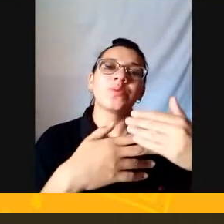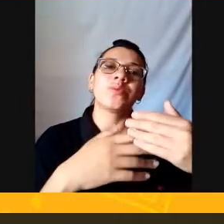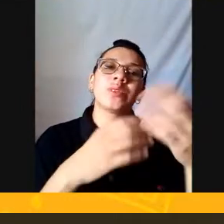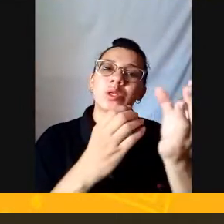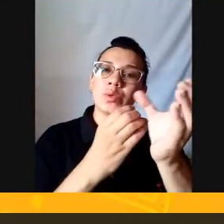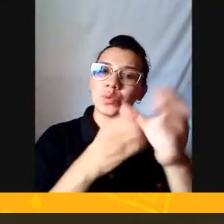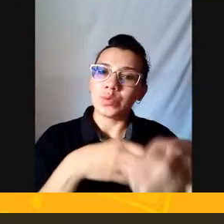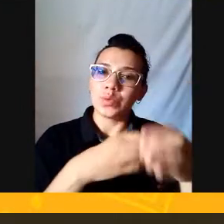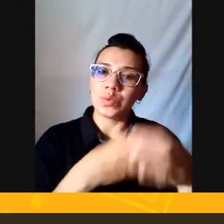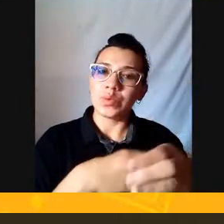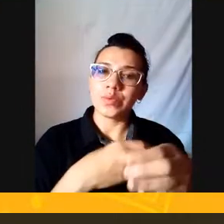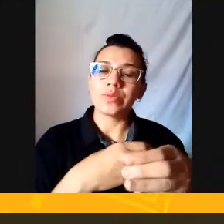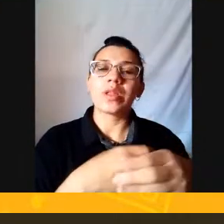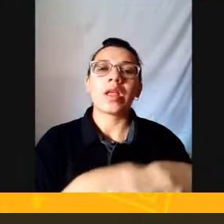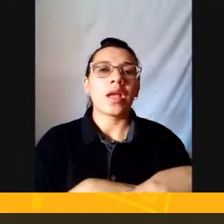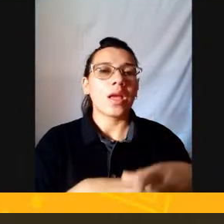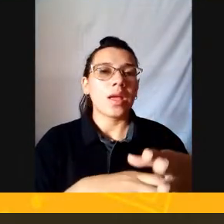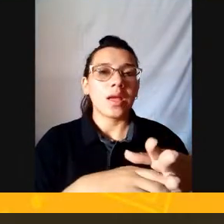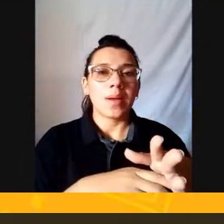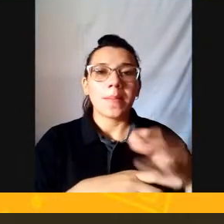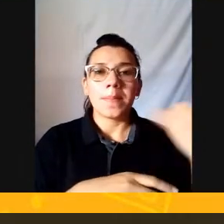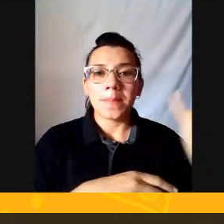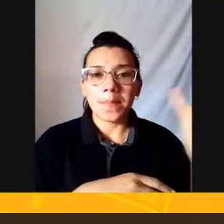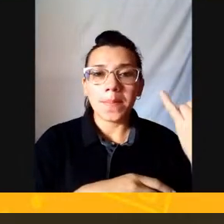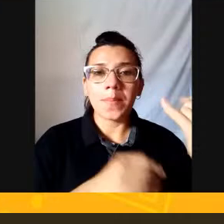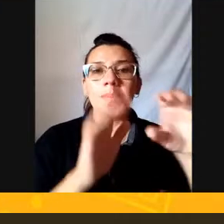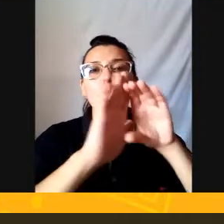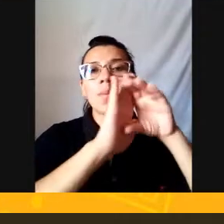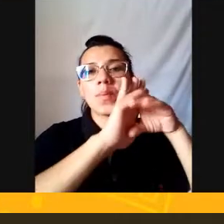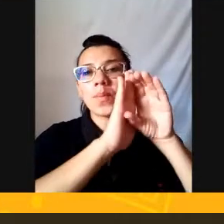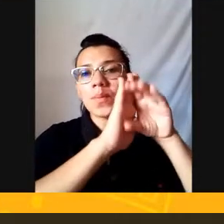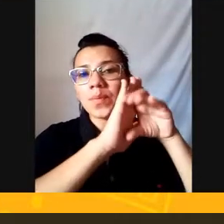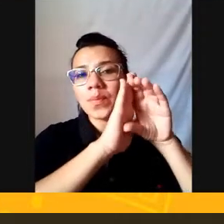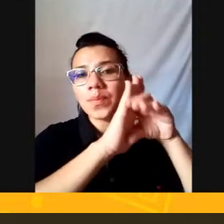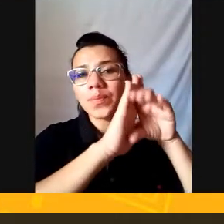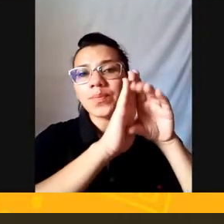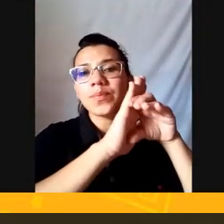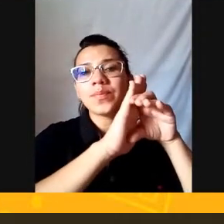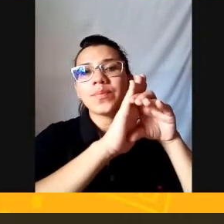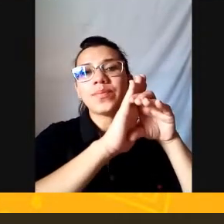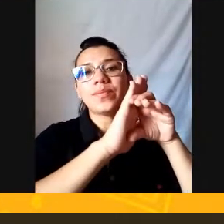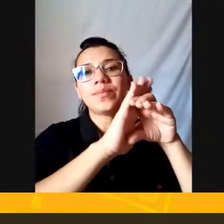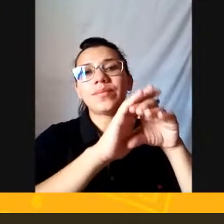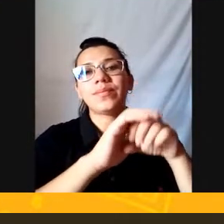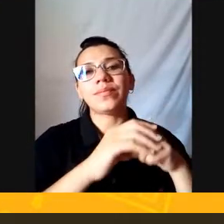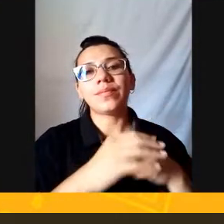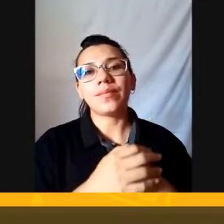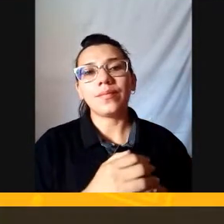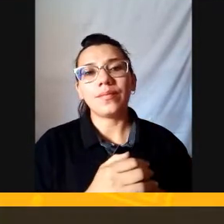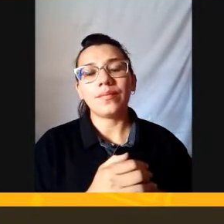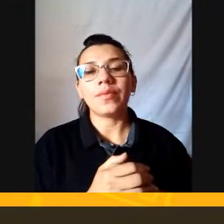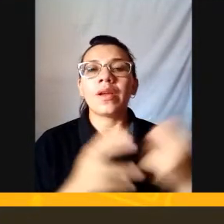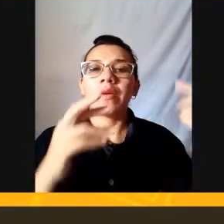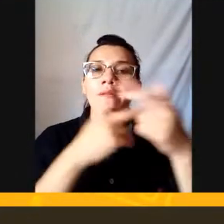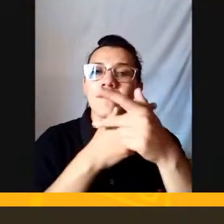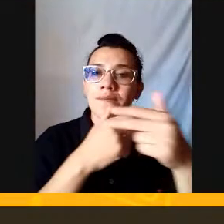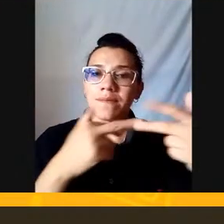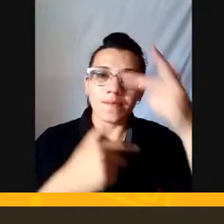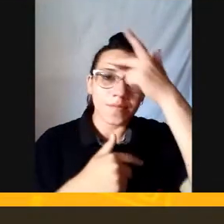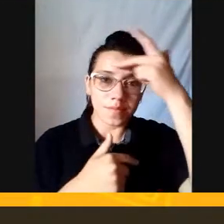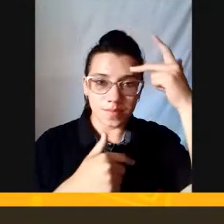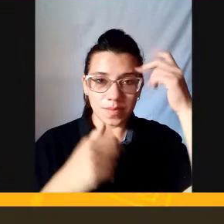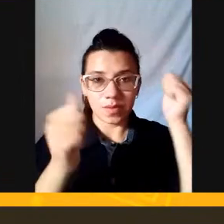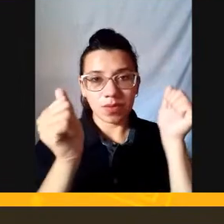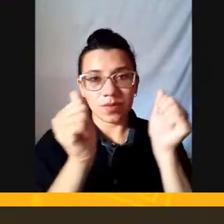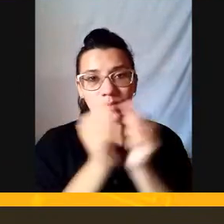bom Saber conceito Não estou desprezando O conceito não Isso aí Professor Tem mais pessoas Que com a gente Temos Aqui